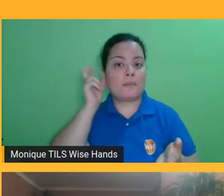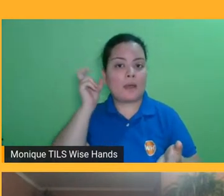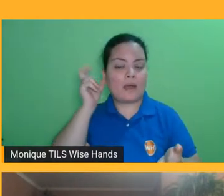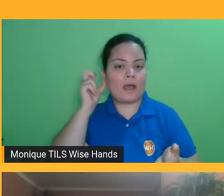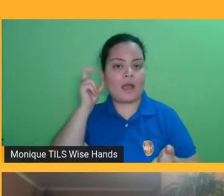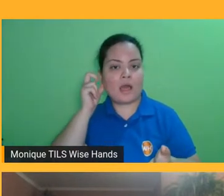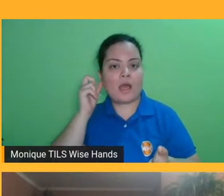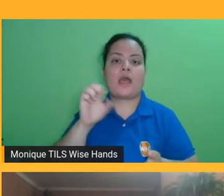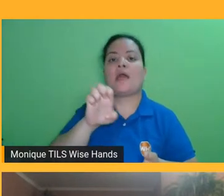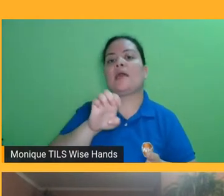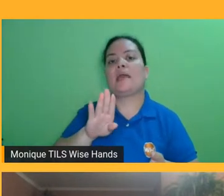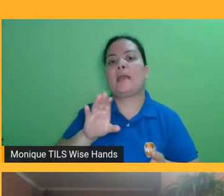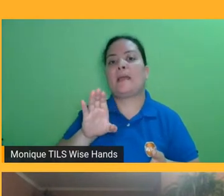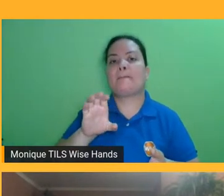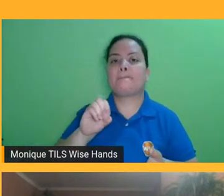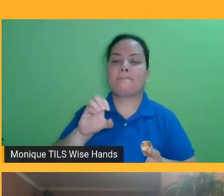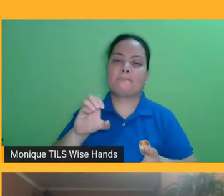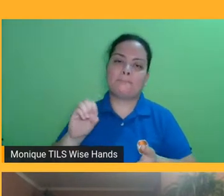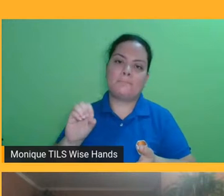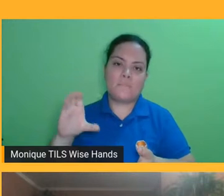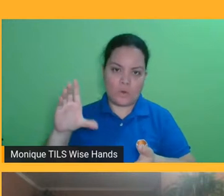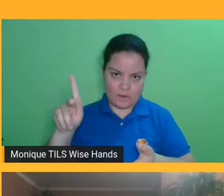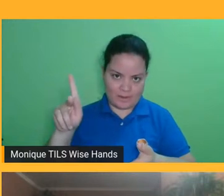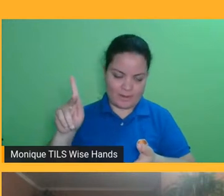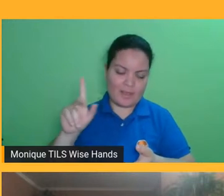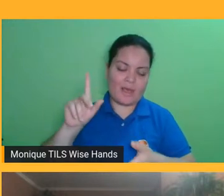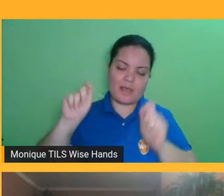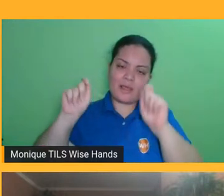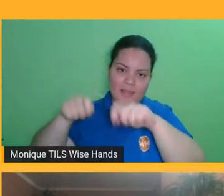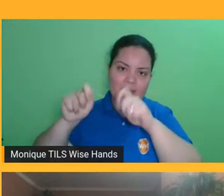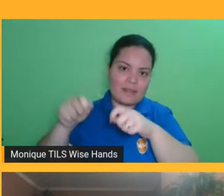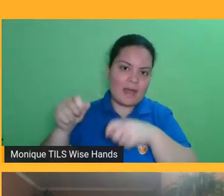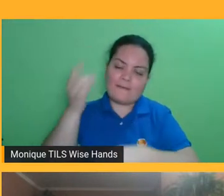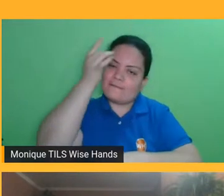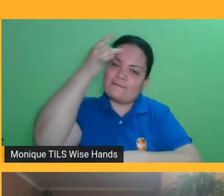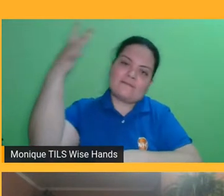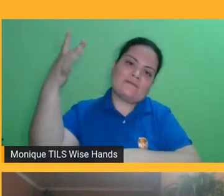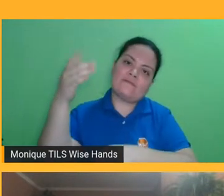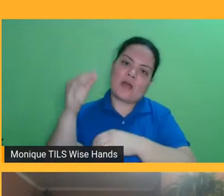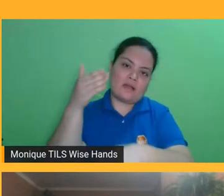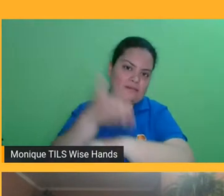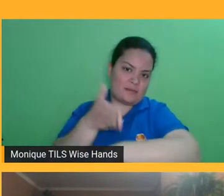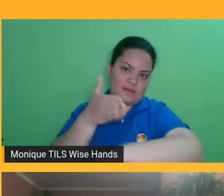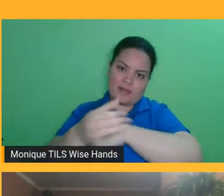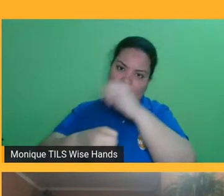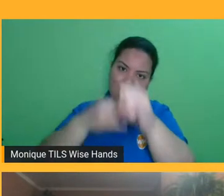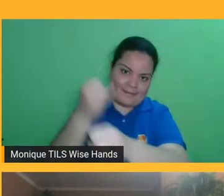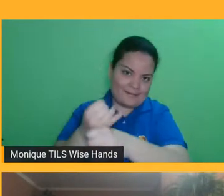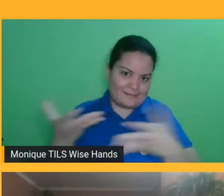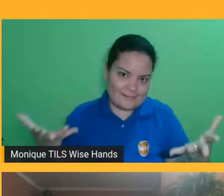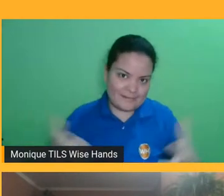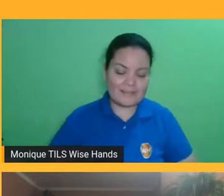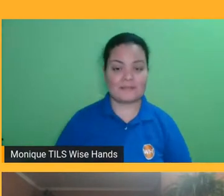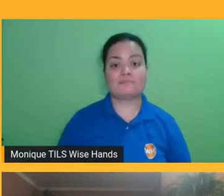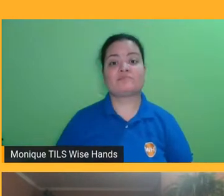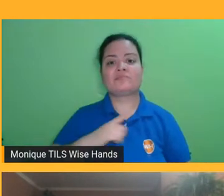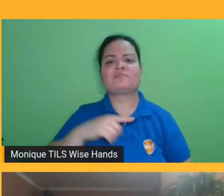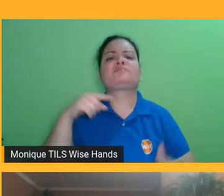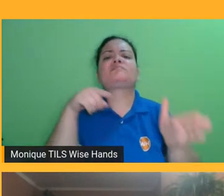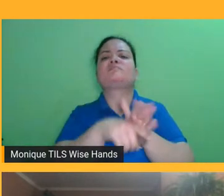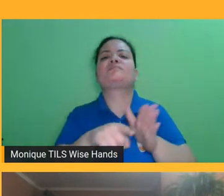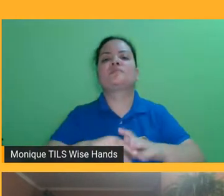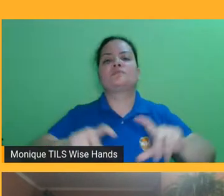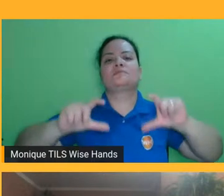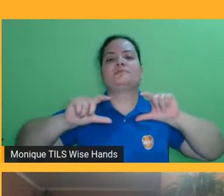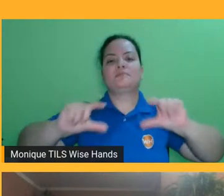eu acho que até na pesquisa Retratos da Leitura do Brasil mesmo, tem uma pergunta lá que é por que, para os não leitores, por que você não lê ou por que não lê